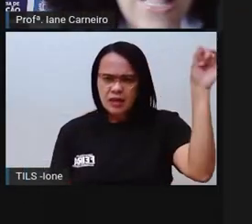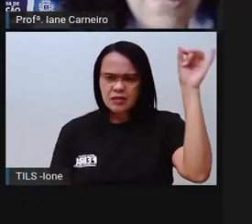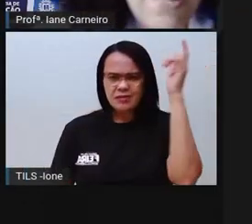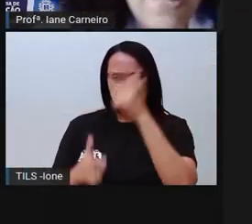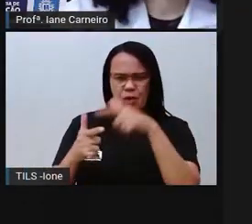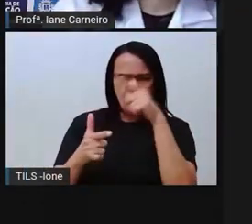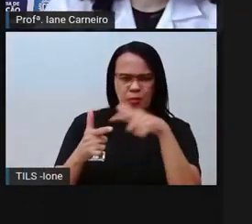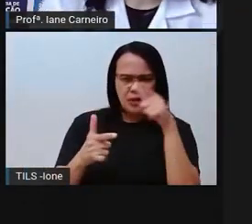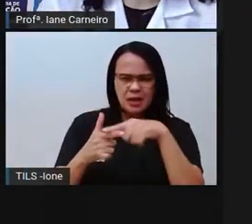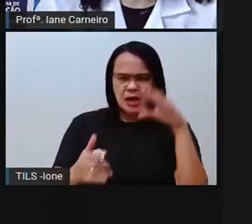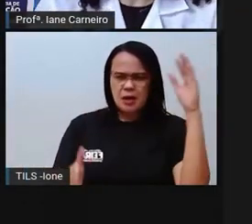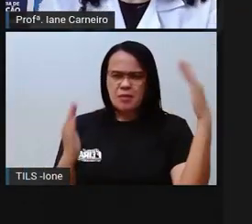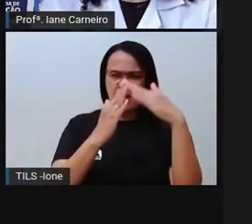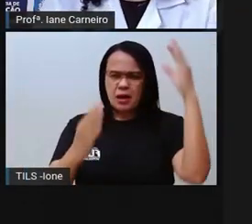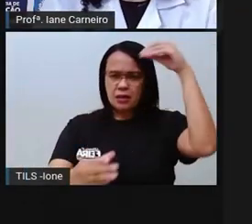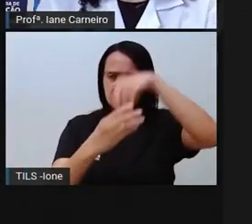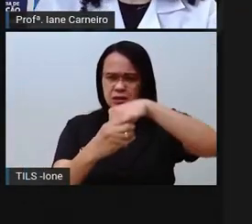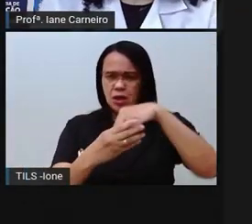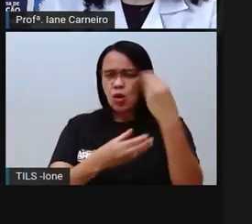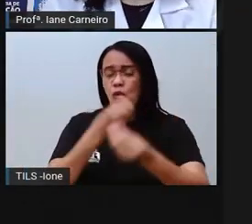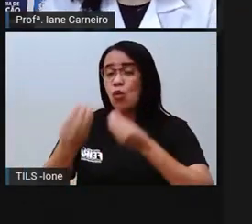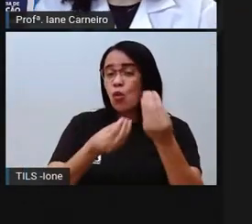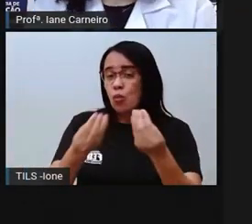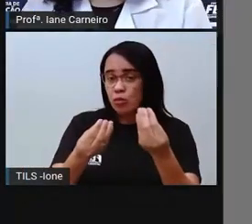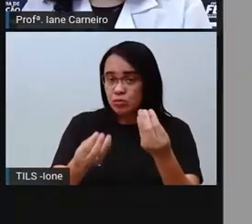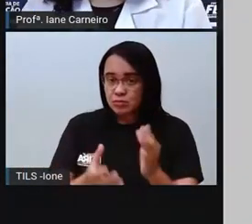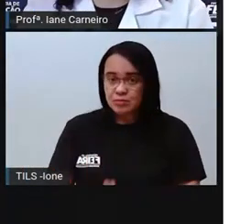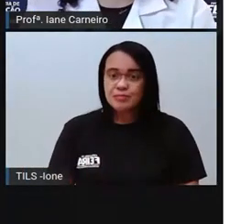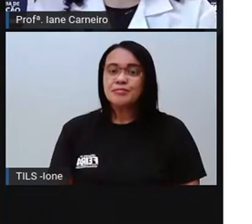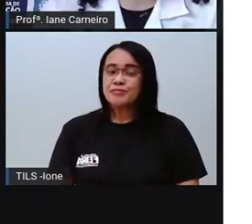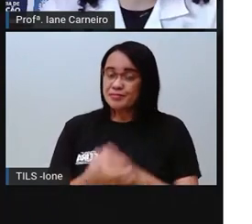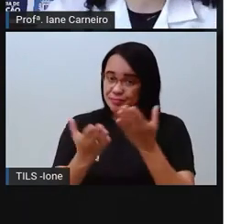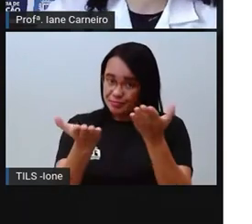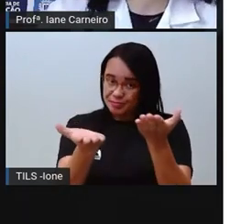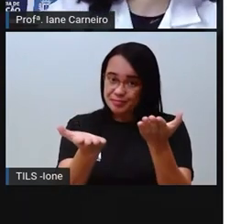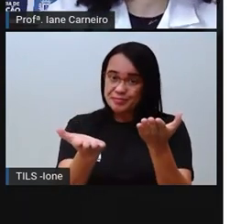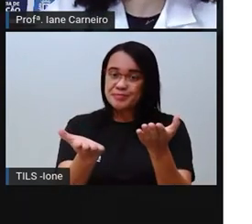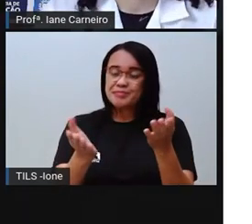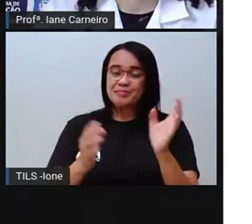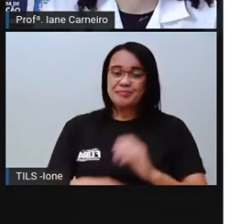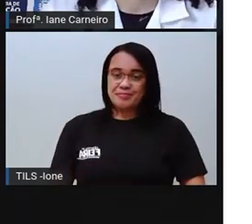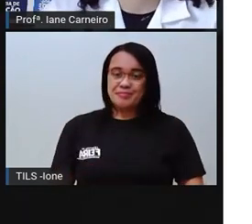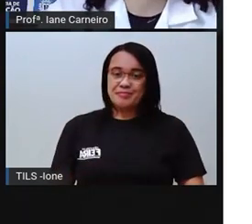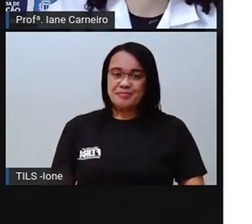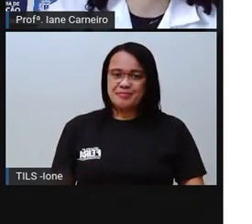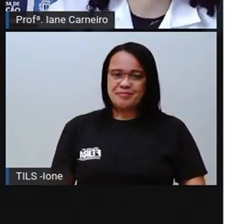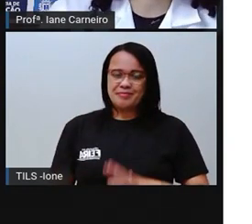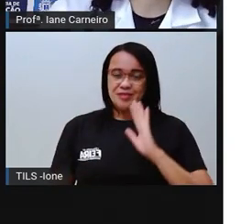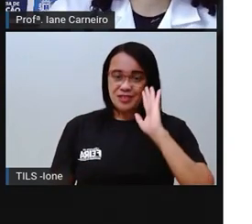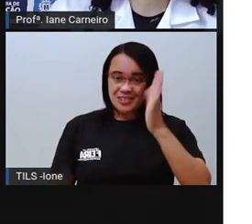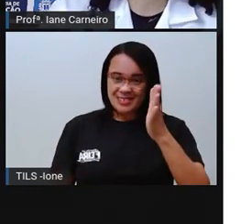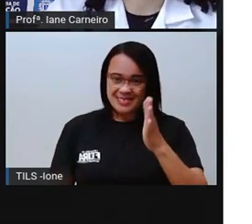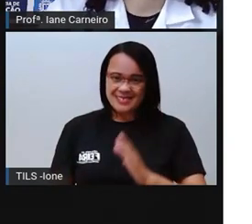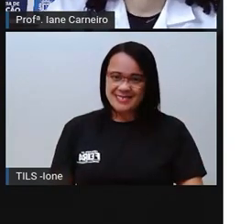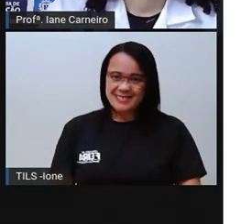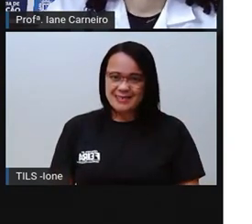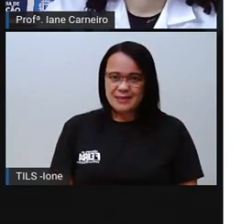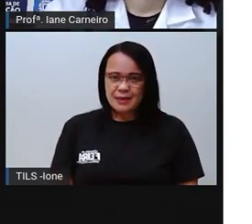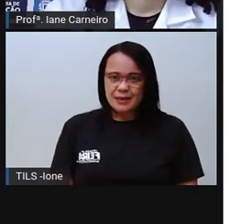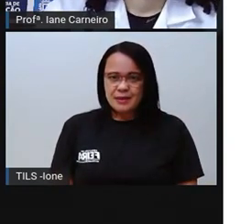É um jogo sobre a prevenção de acidentes domésticos. Então, estão preparados? Vamos lá. Olha o primeiro.